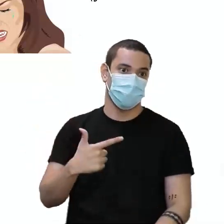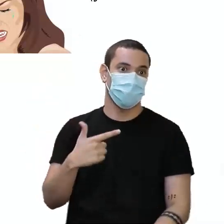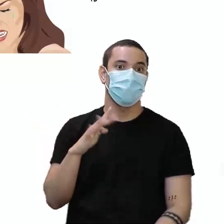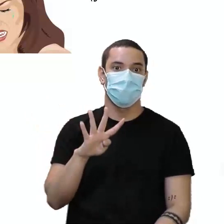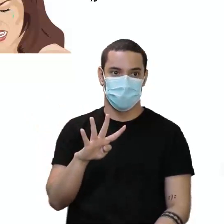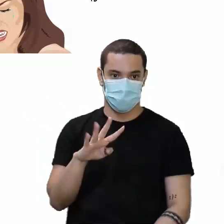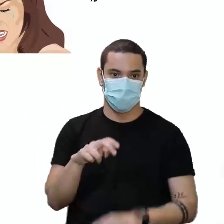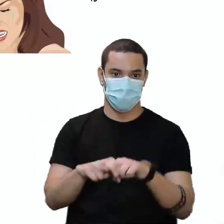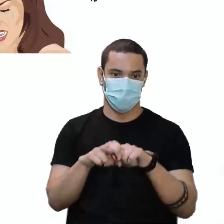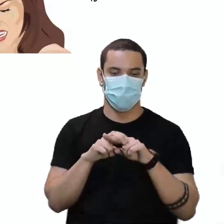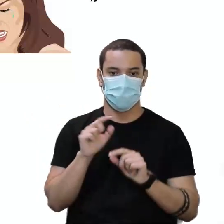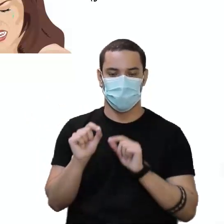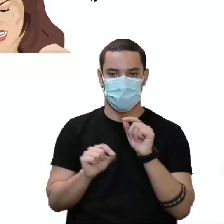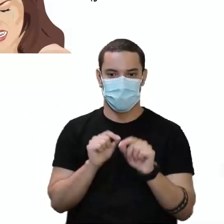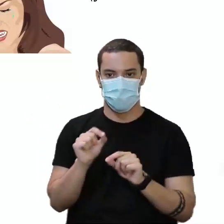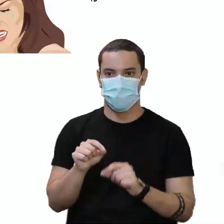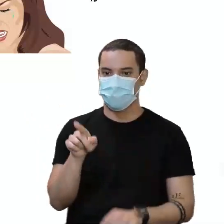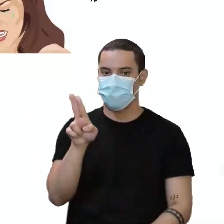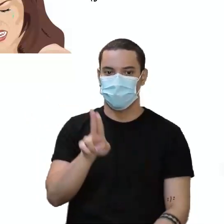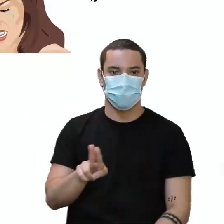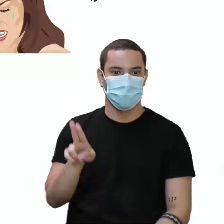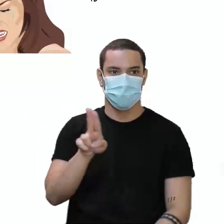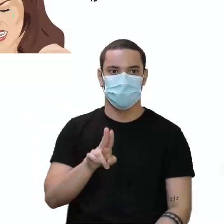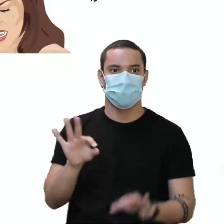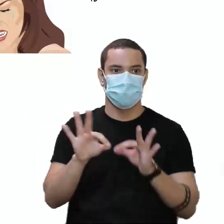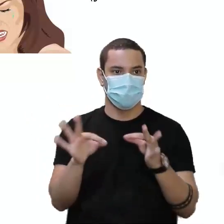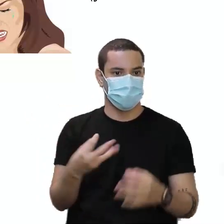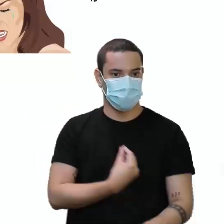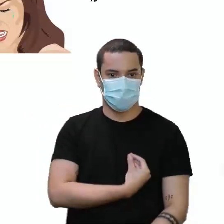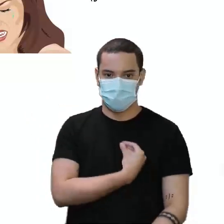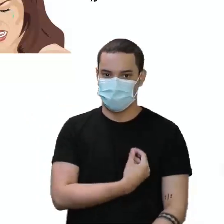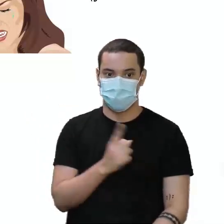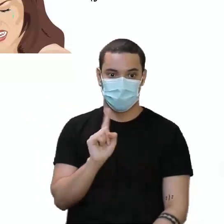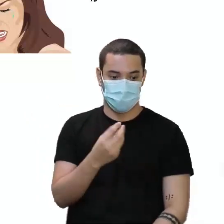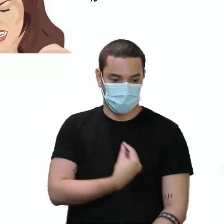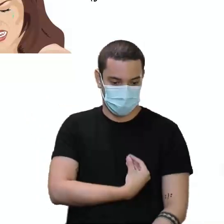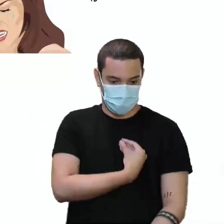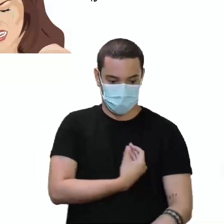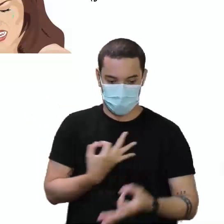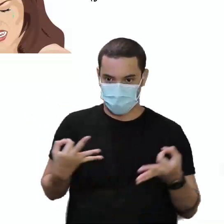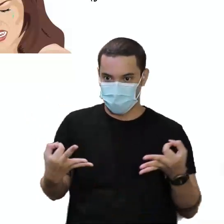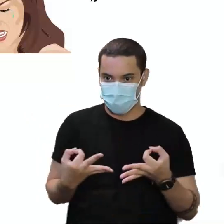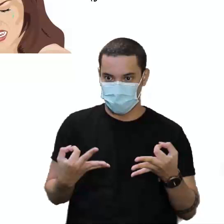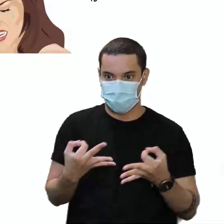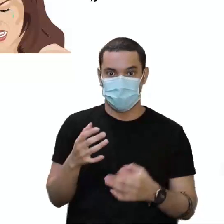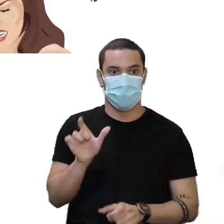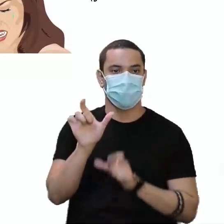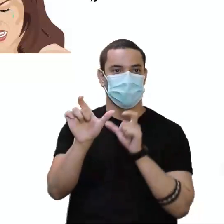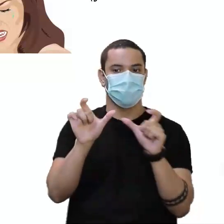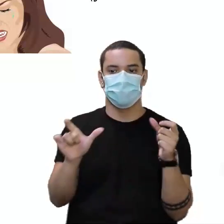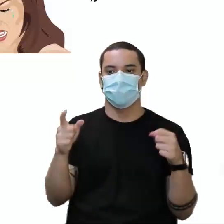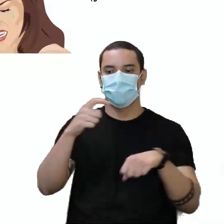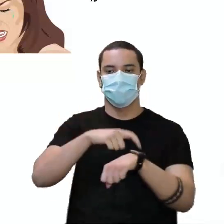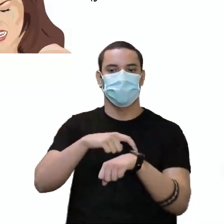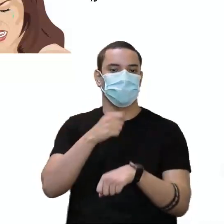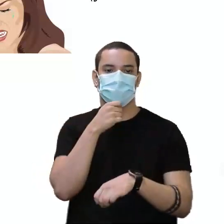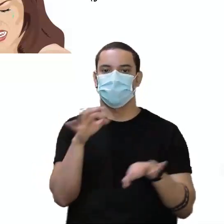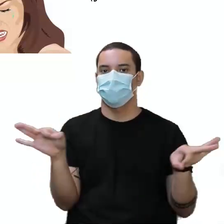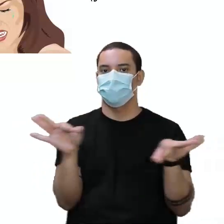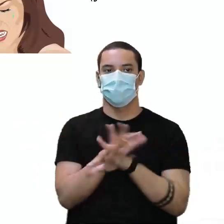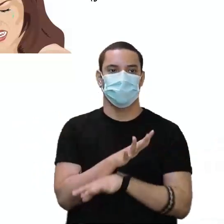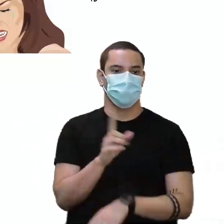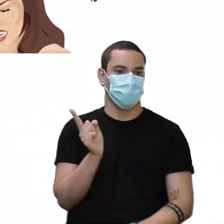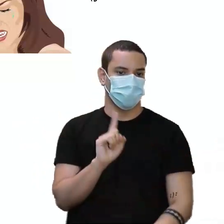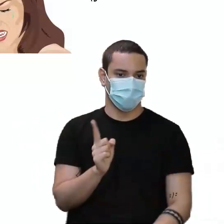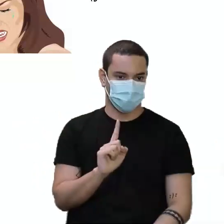Então, nessa situação, você não vai usar o simple pass, você vai usar o presente perfeito. E essas expressões de tempo que indicam que uma ação ainda não foi,